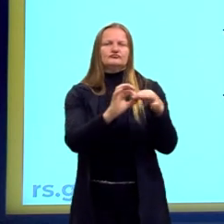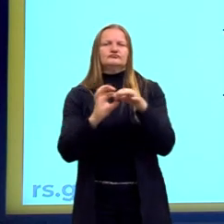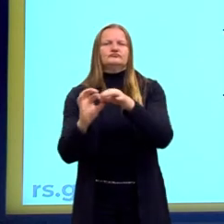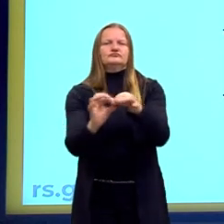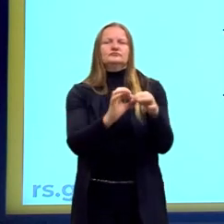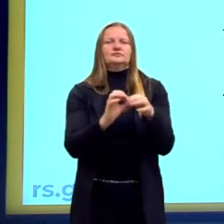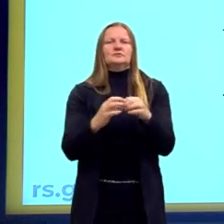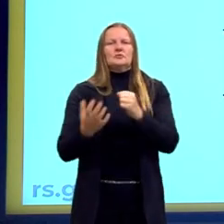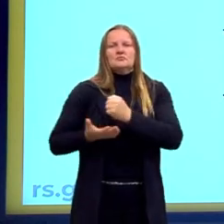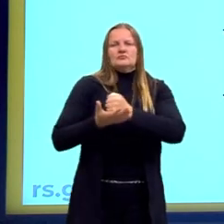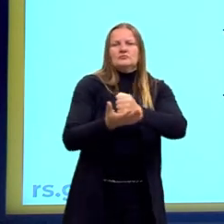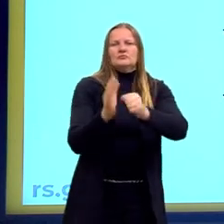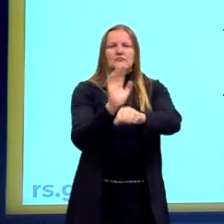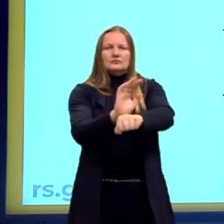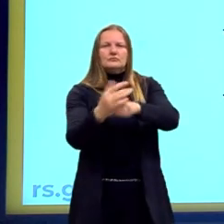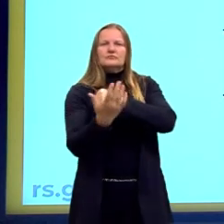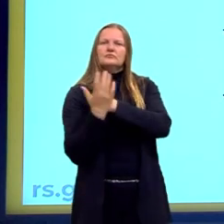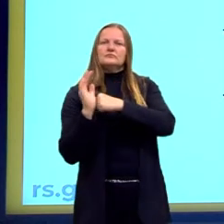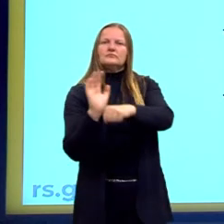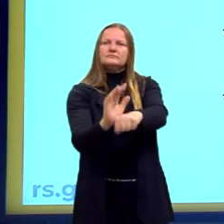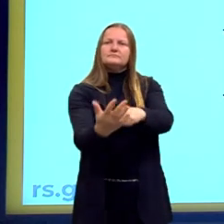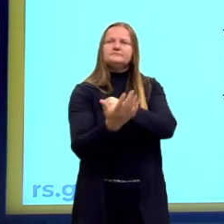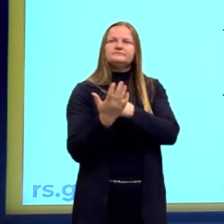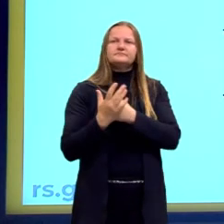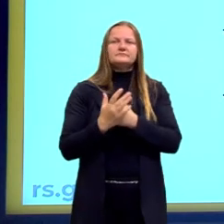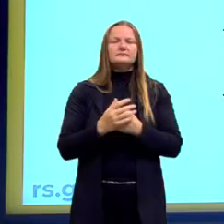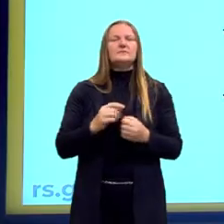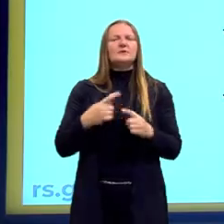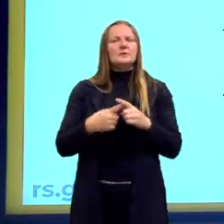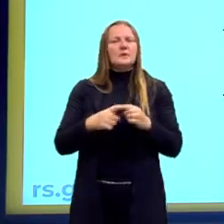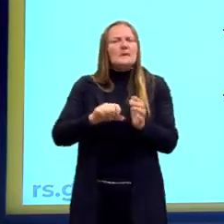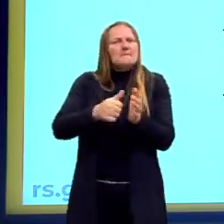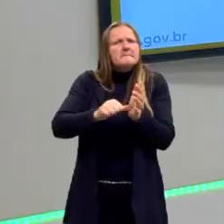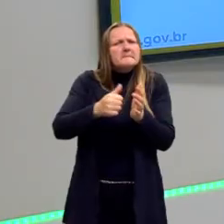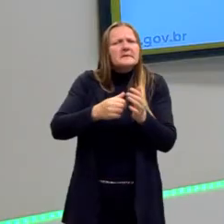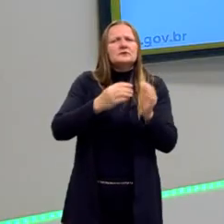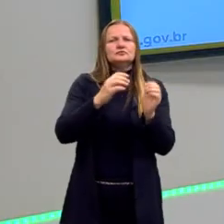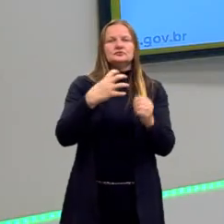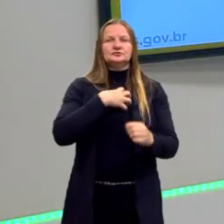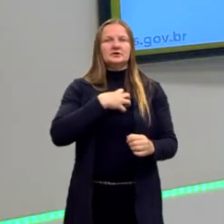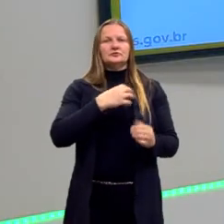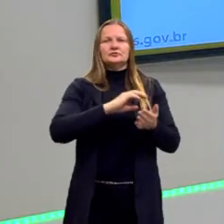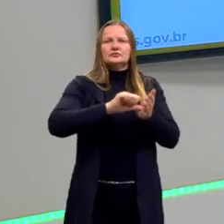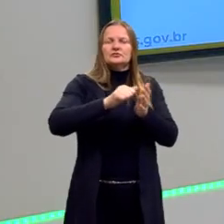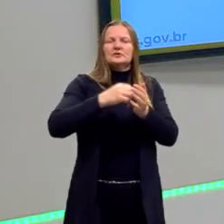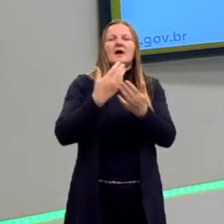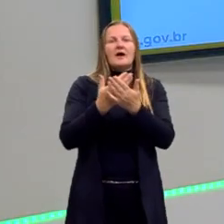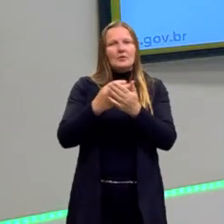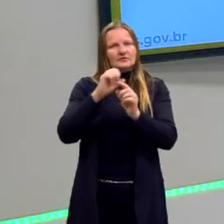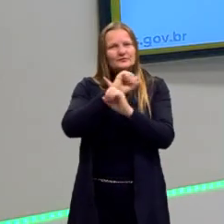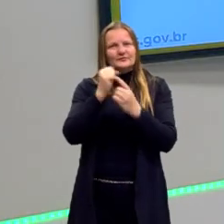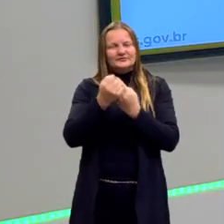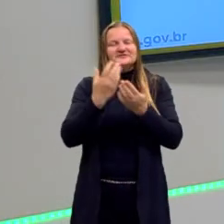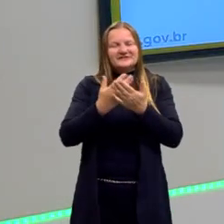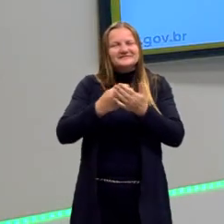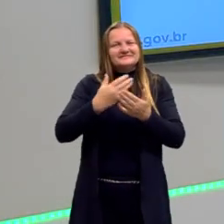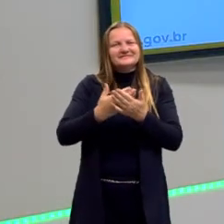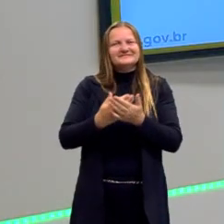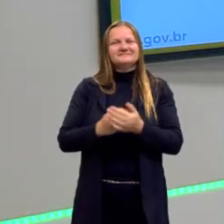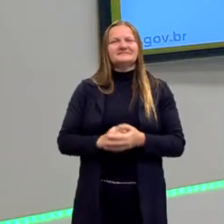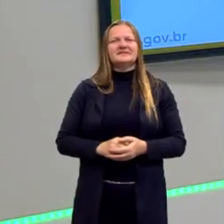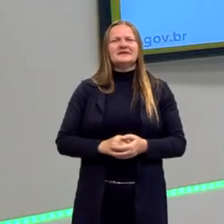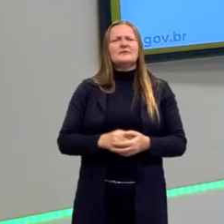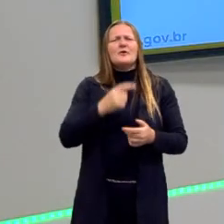na solidariedade mecânica, que é aquela primeira forma de trabalho que nós já vimos aqui nas aulas de sociologia. É uma forma ainda bem